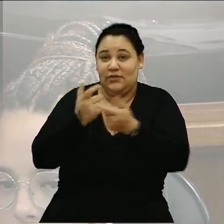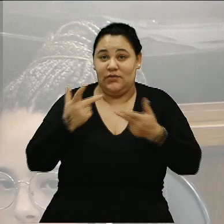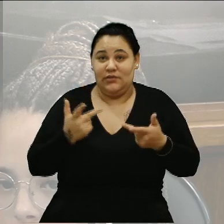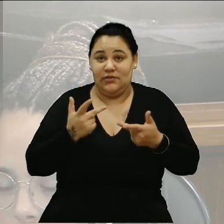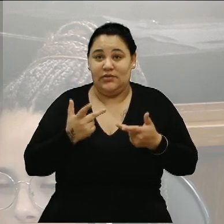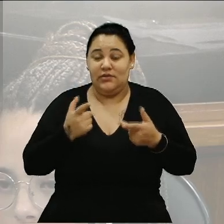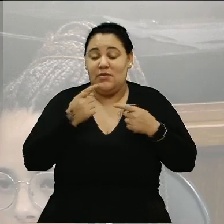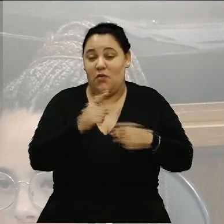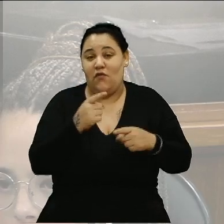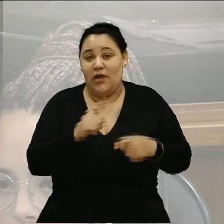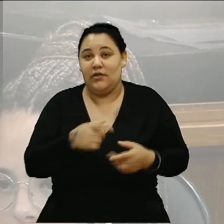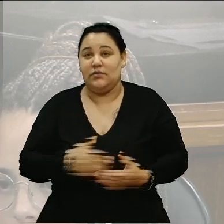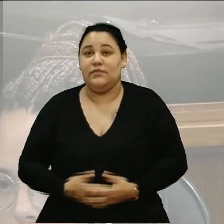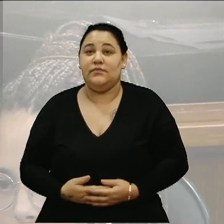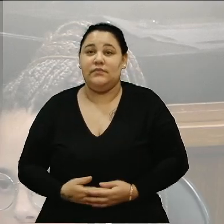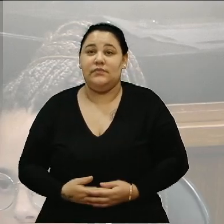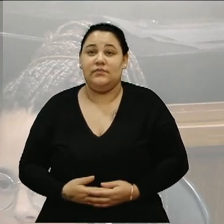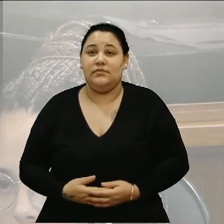provocados.